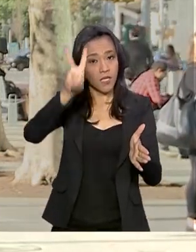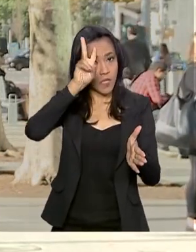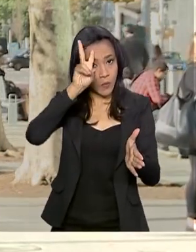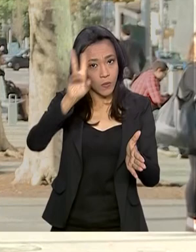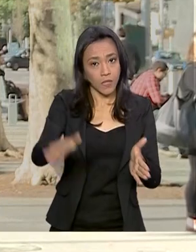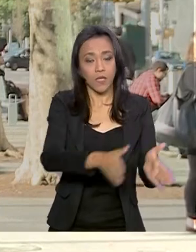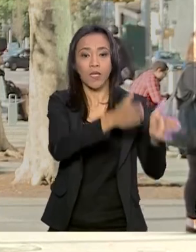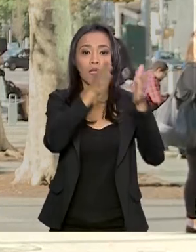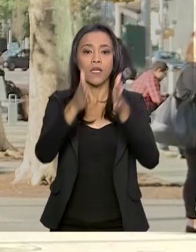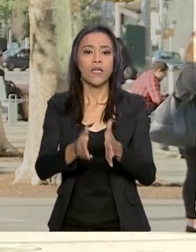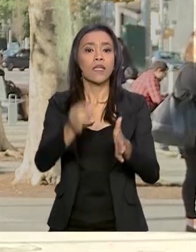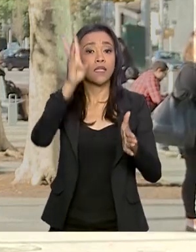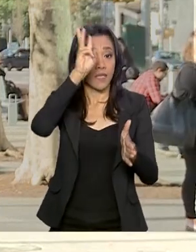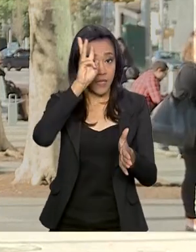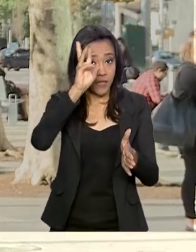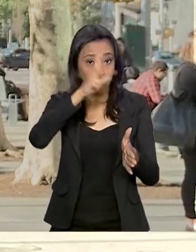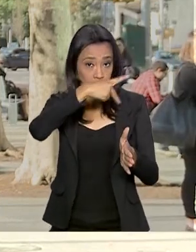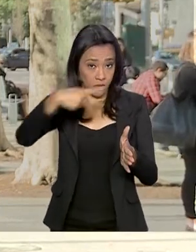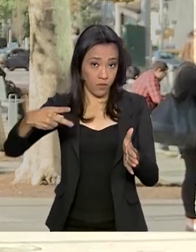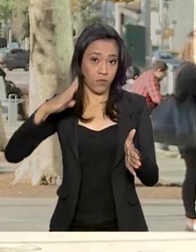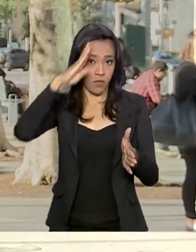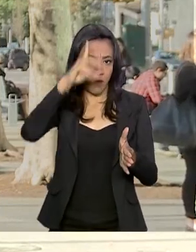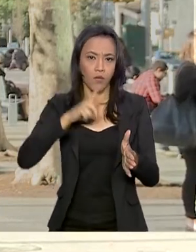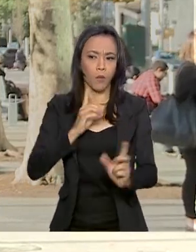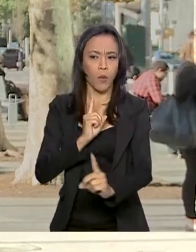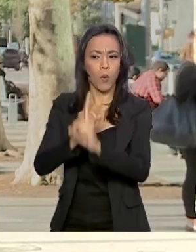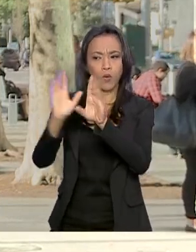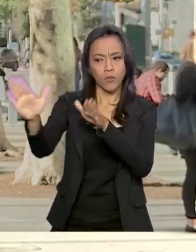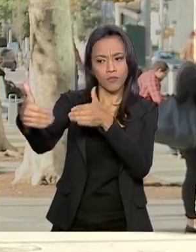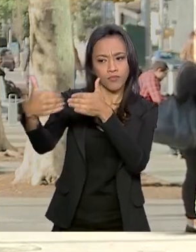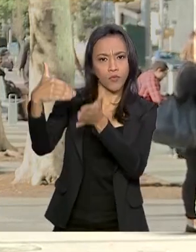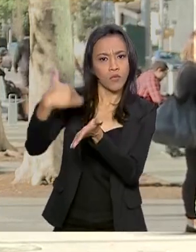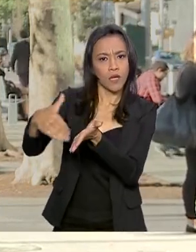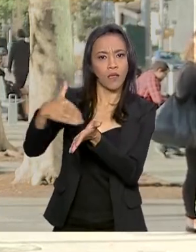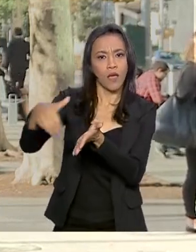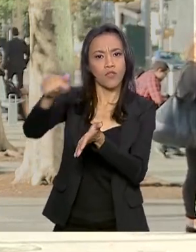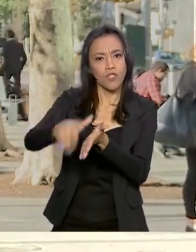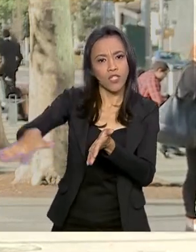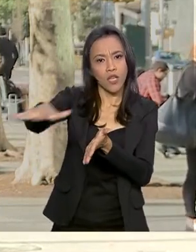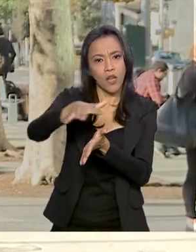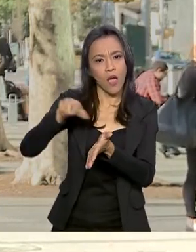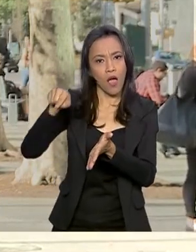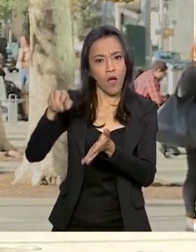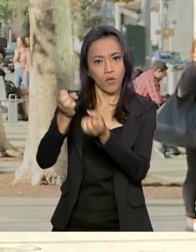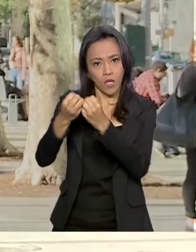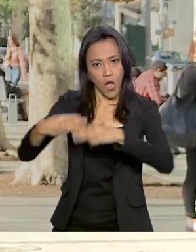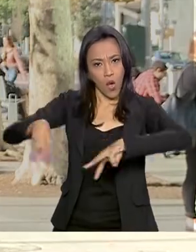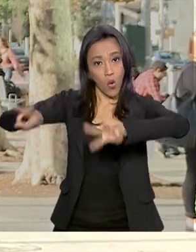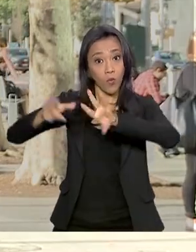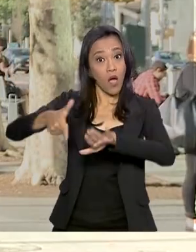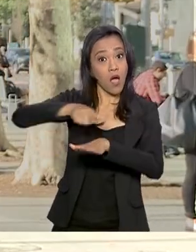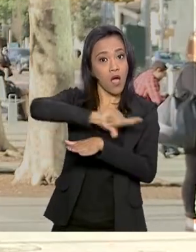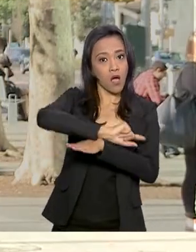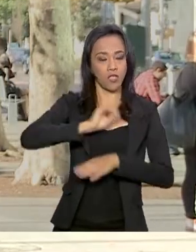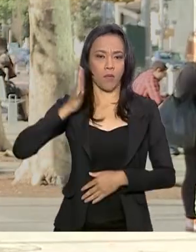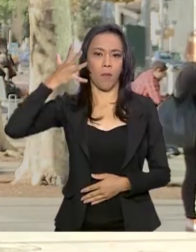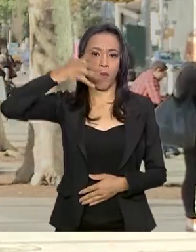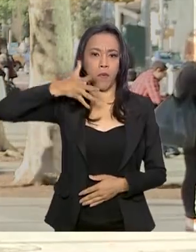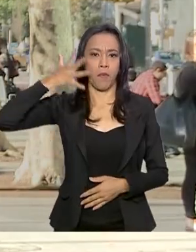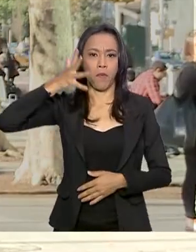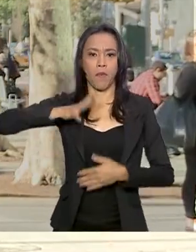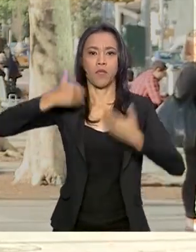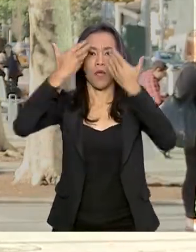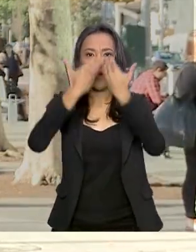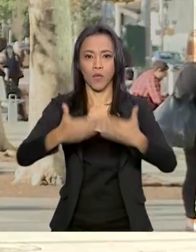terça, ele tem um encontro bilateral com o secretário-geral da ONU, António Guterres, antes de fazer o discurso de abertura